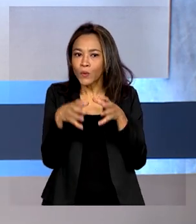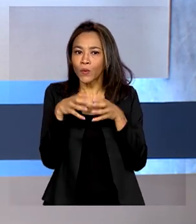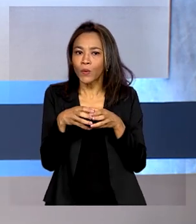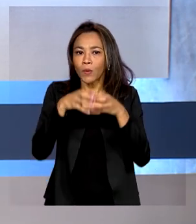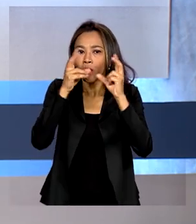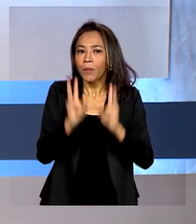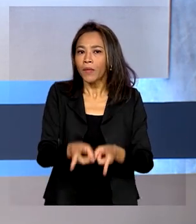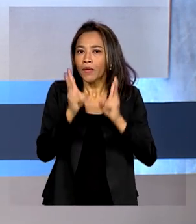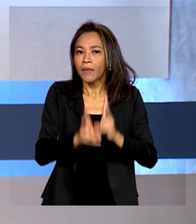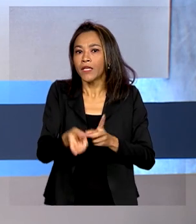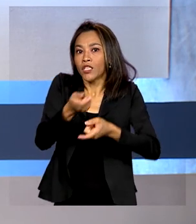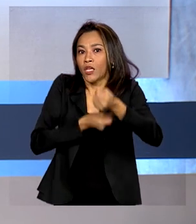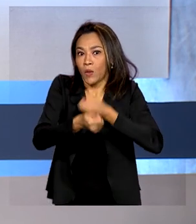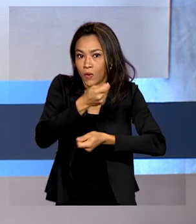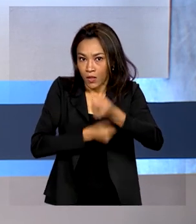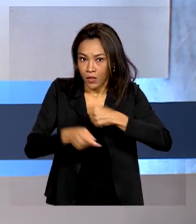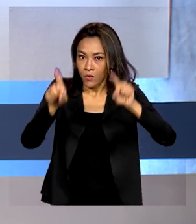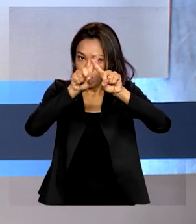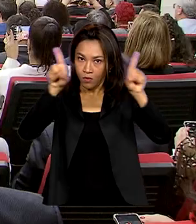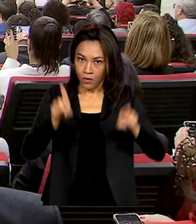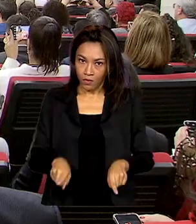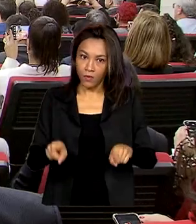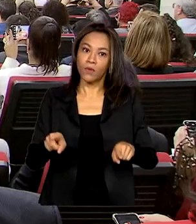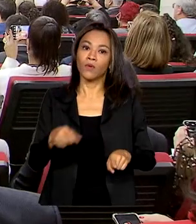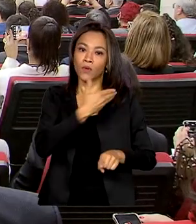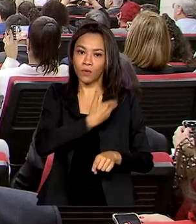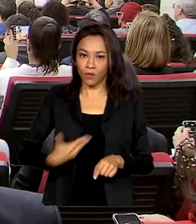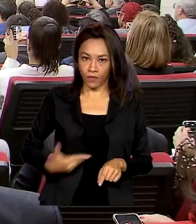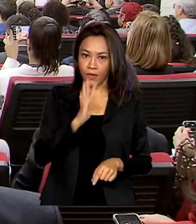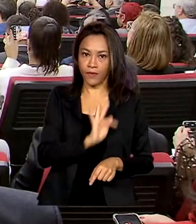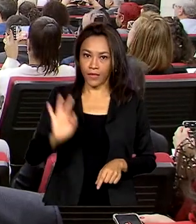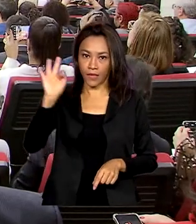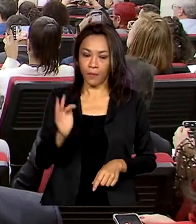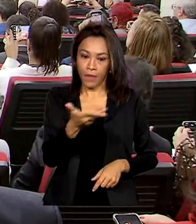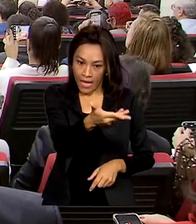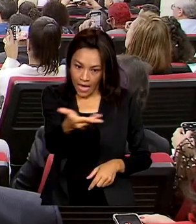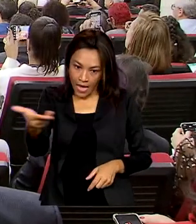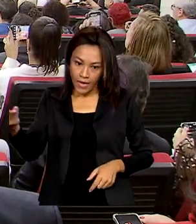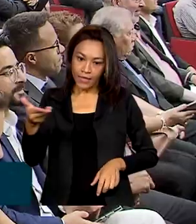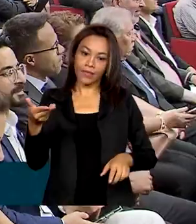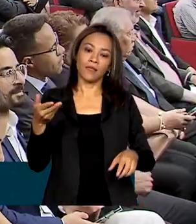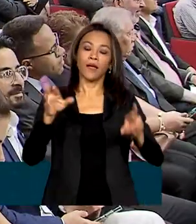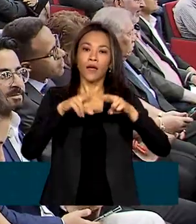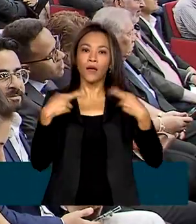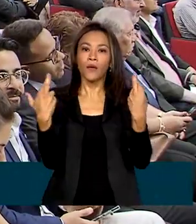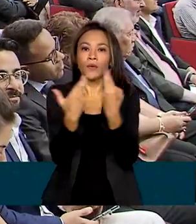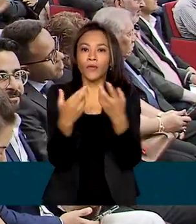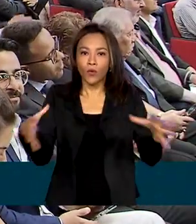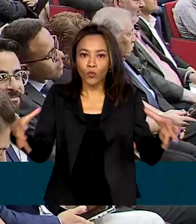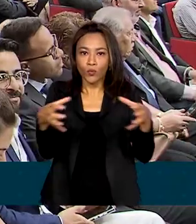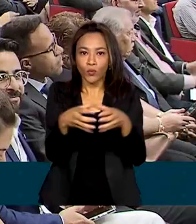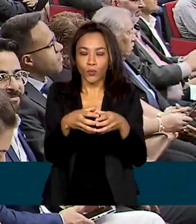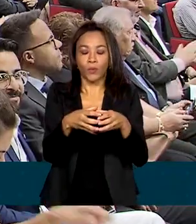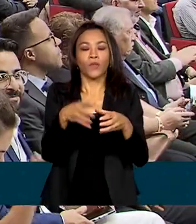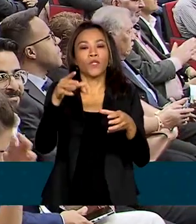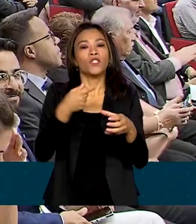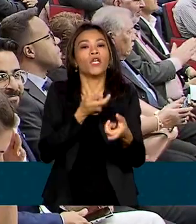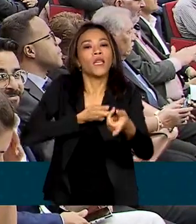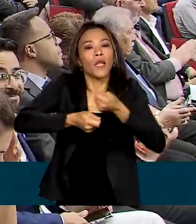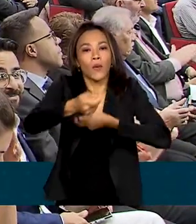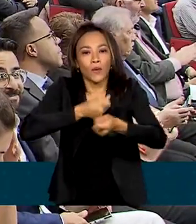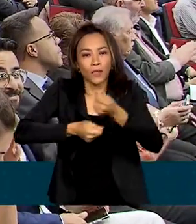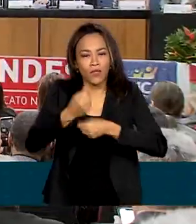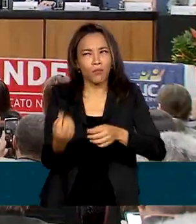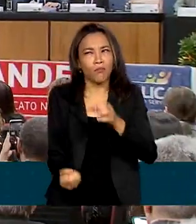Permanente com os servidores públicos federais. A Mesa Nacional de Negociação Permanente foi instituída no primeiro mandato de